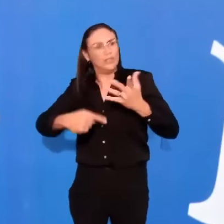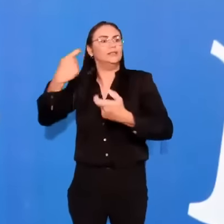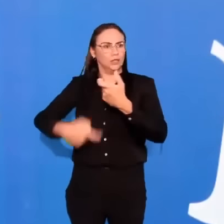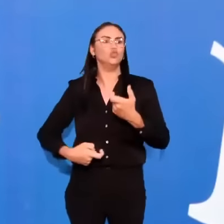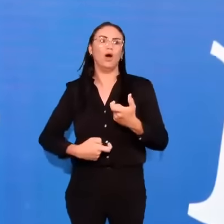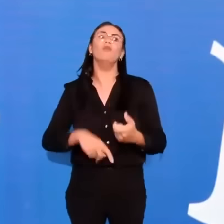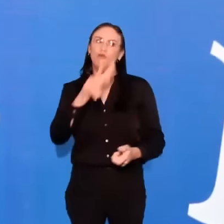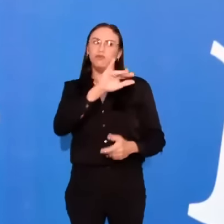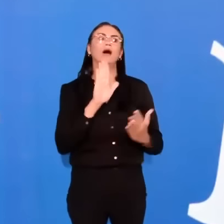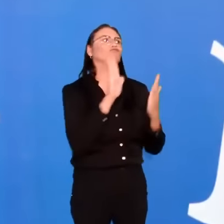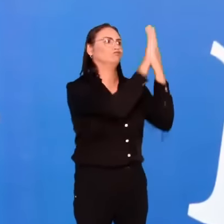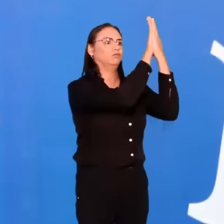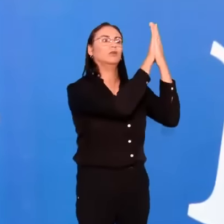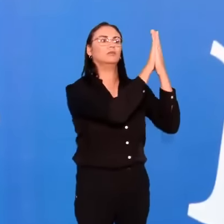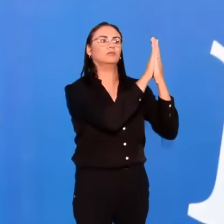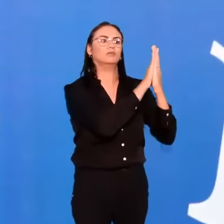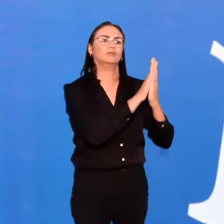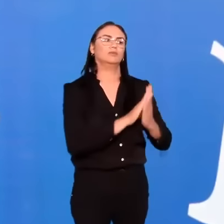sexuais.